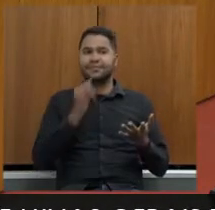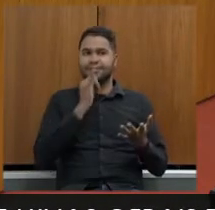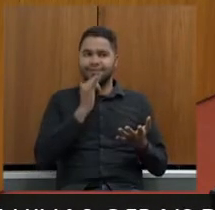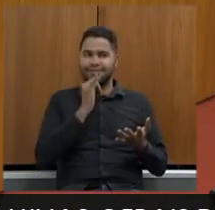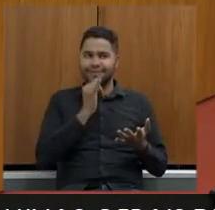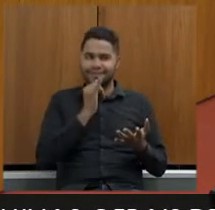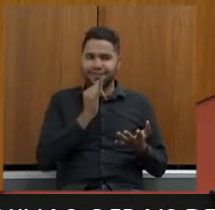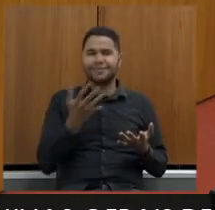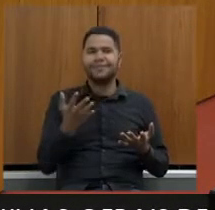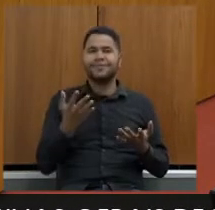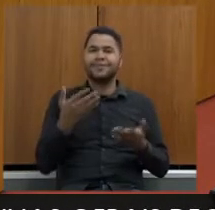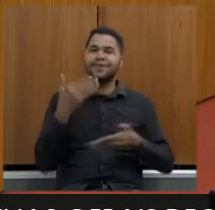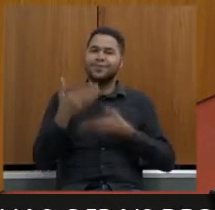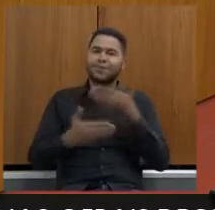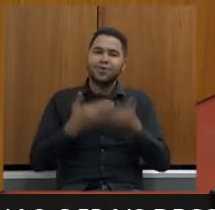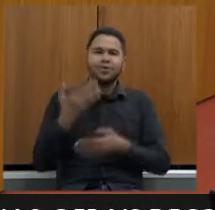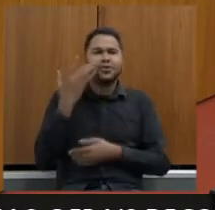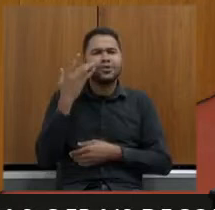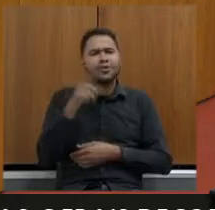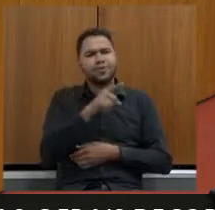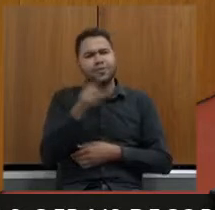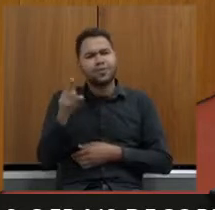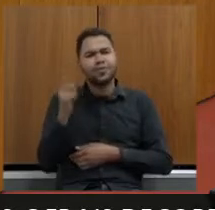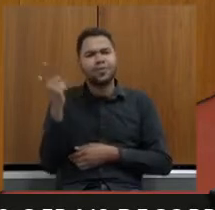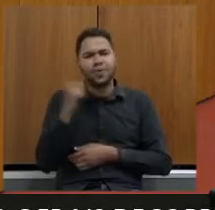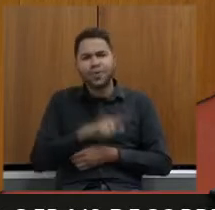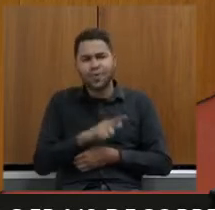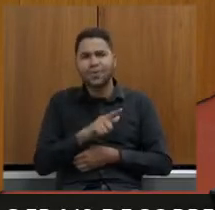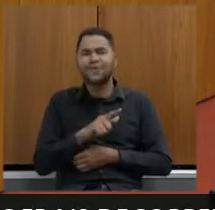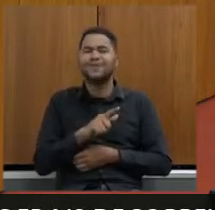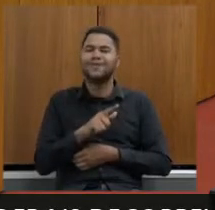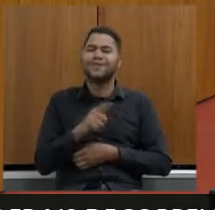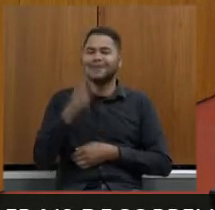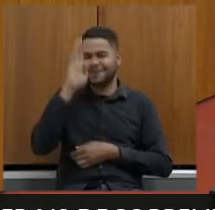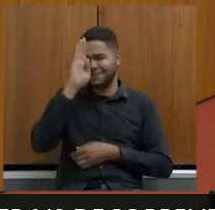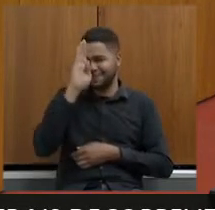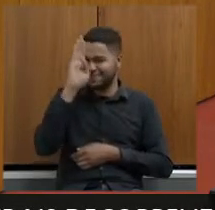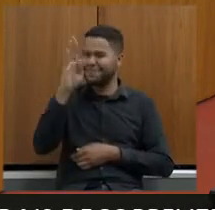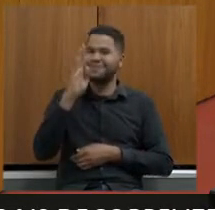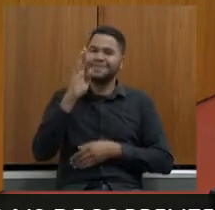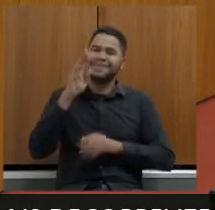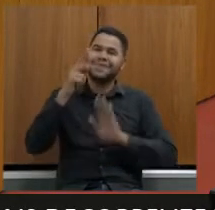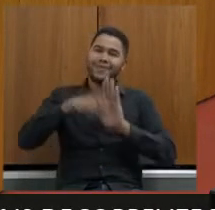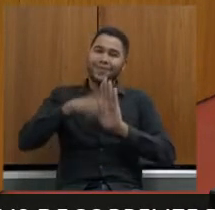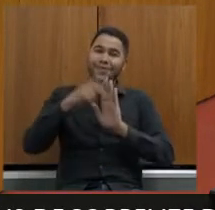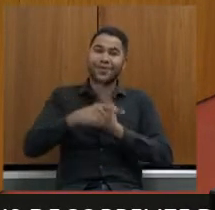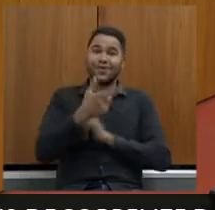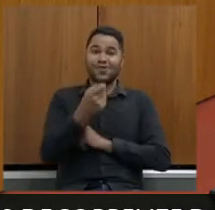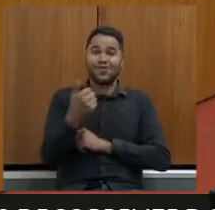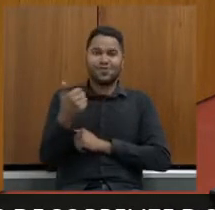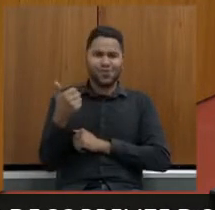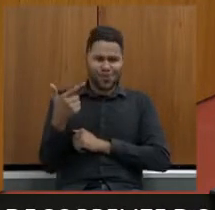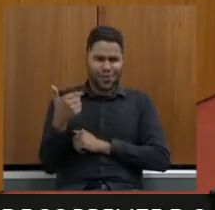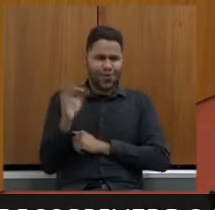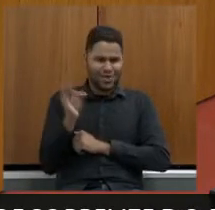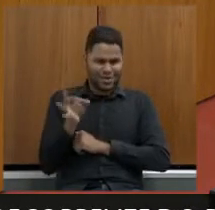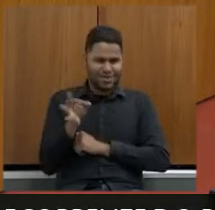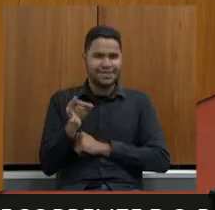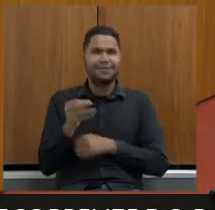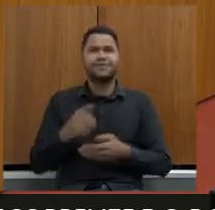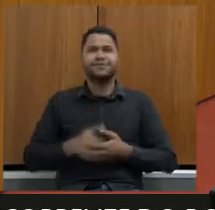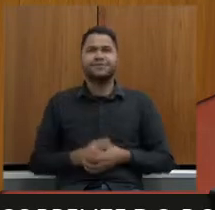eu não sabia que vocês que tinham conseguido priorizar o projeto lá é 2012 se eu não me engano não é isso?